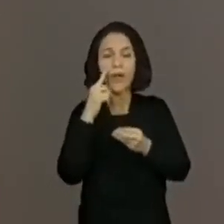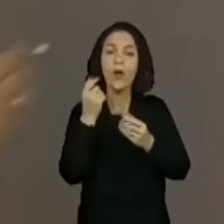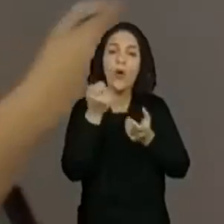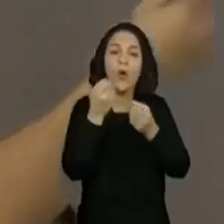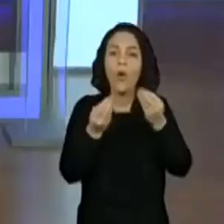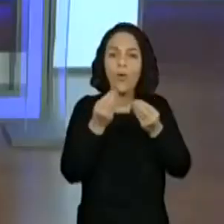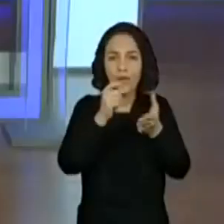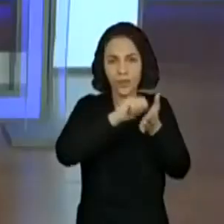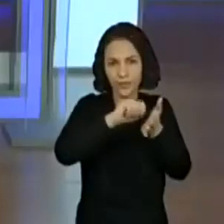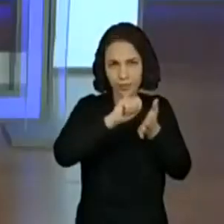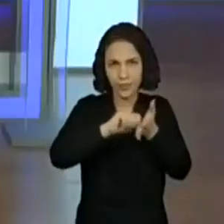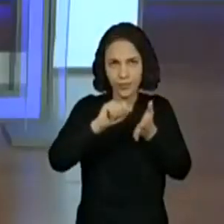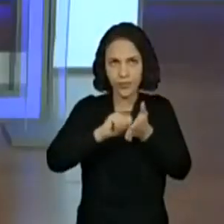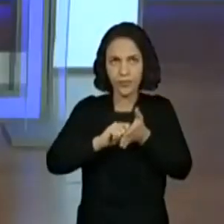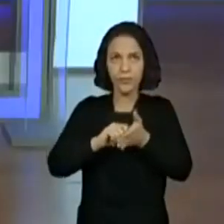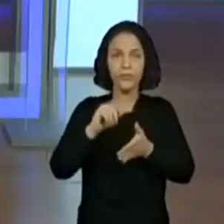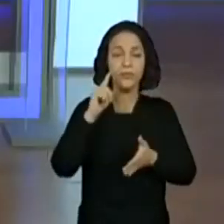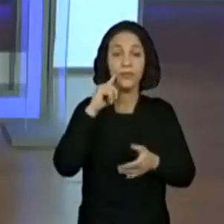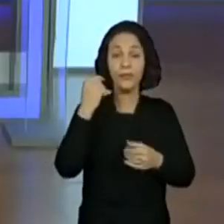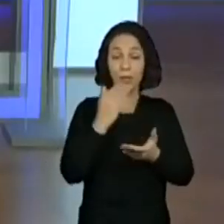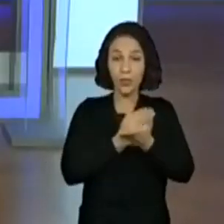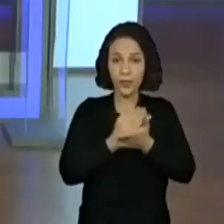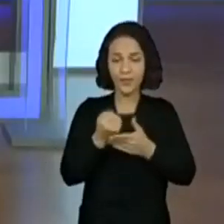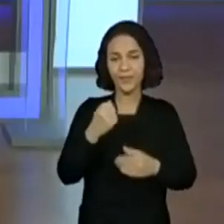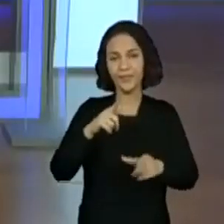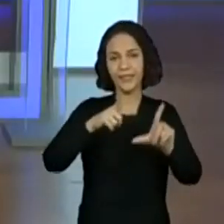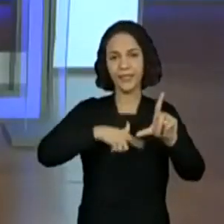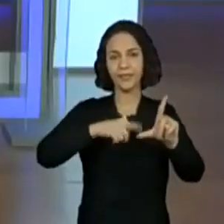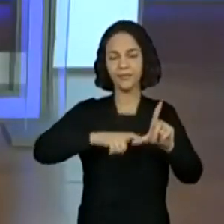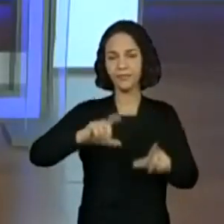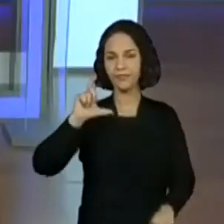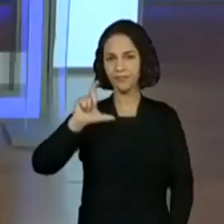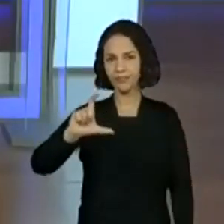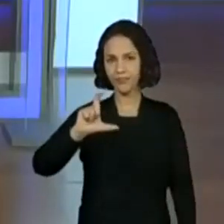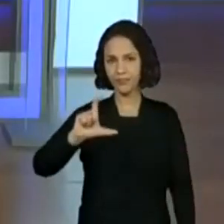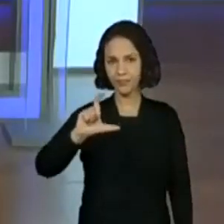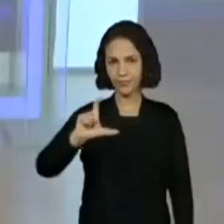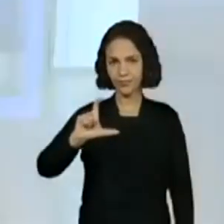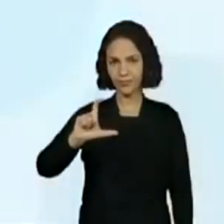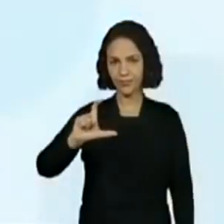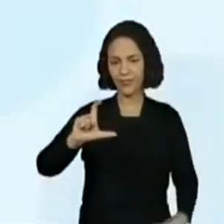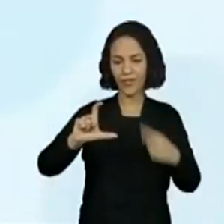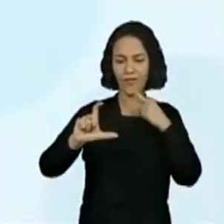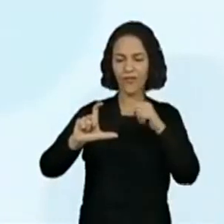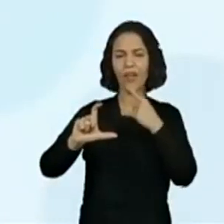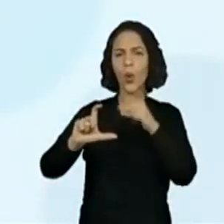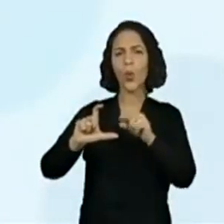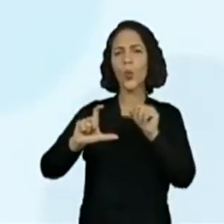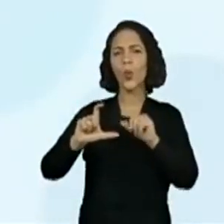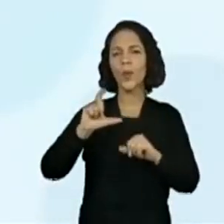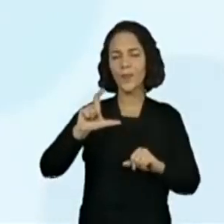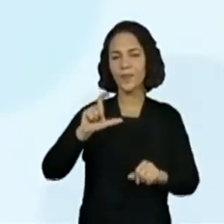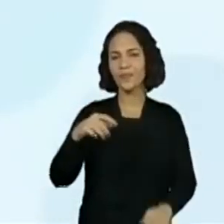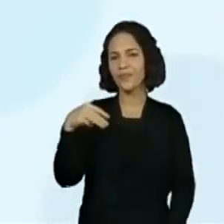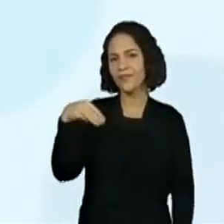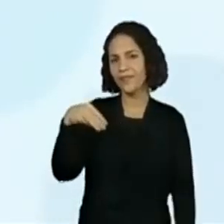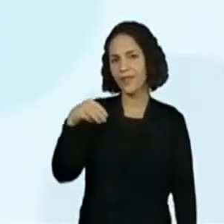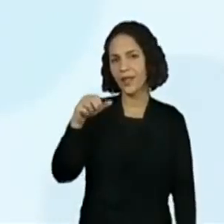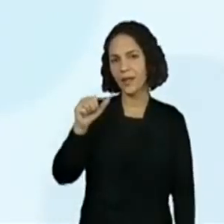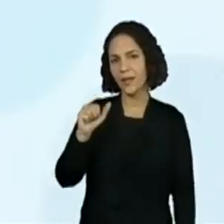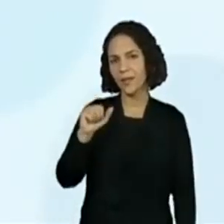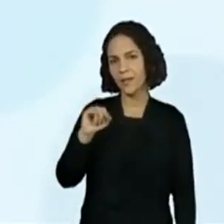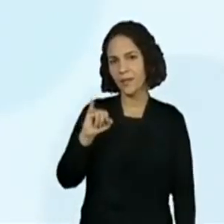a escrita. Sim. todo começo eu preciso de uma letra maiúscula na frase. Então, a gente vai começar, A.